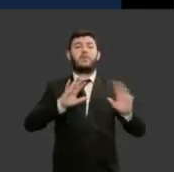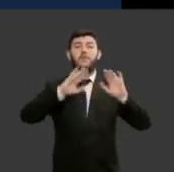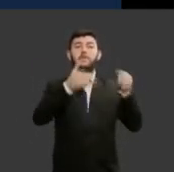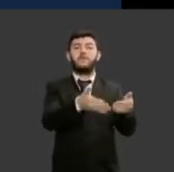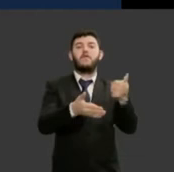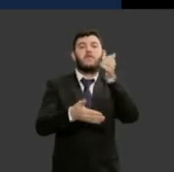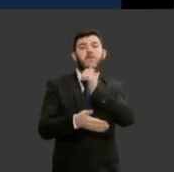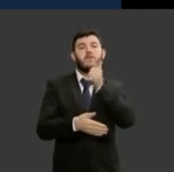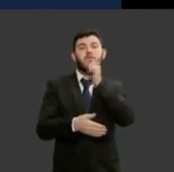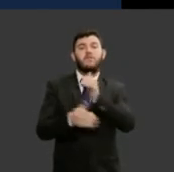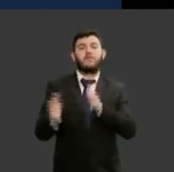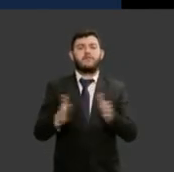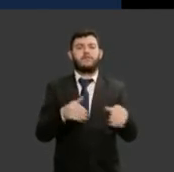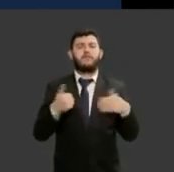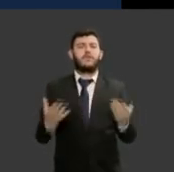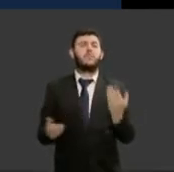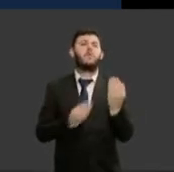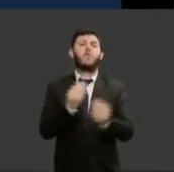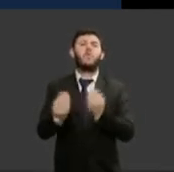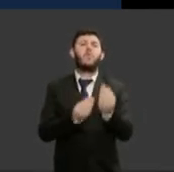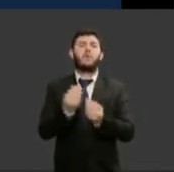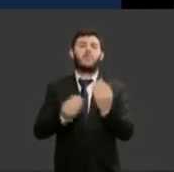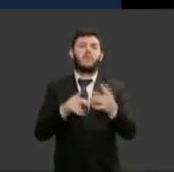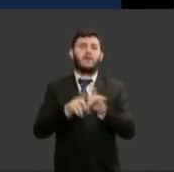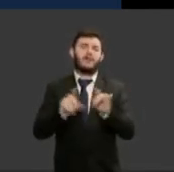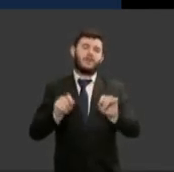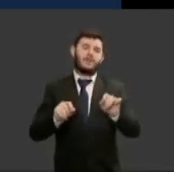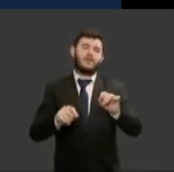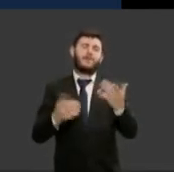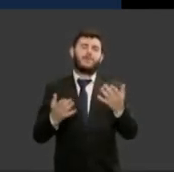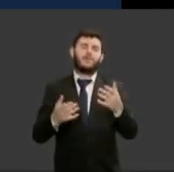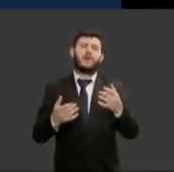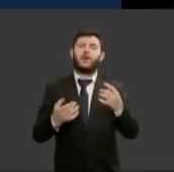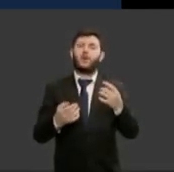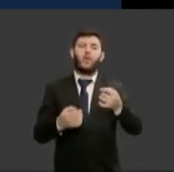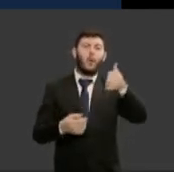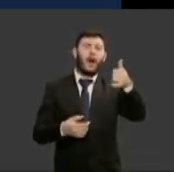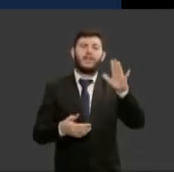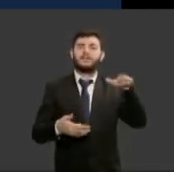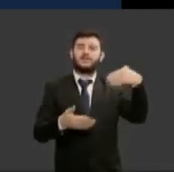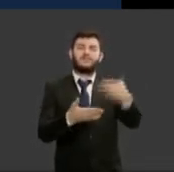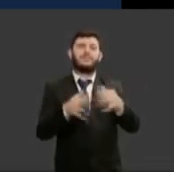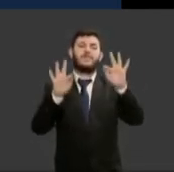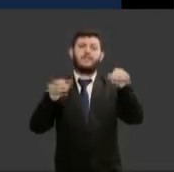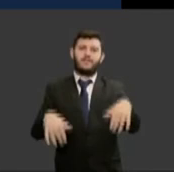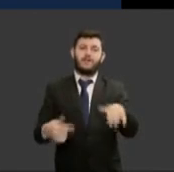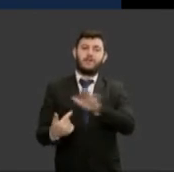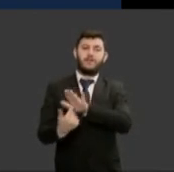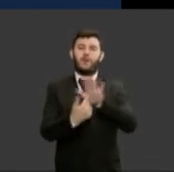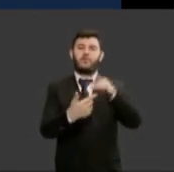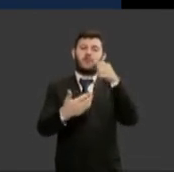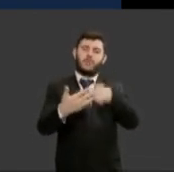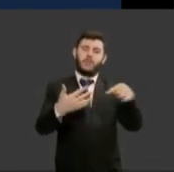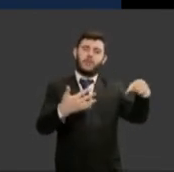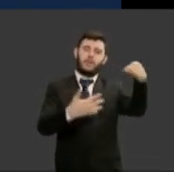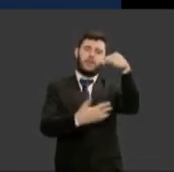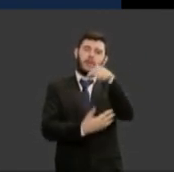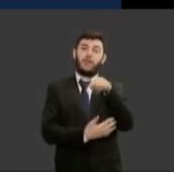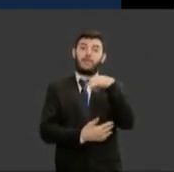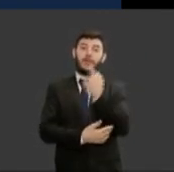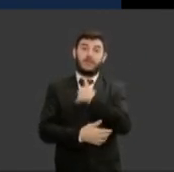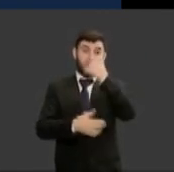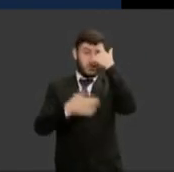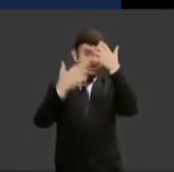como a gente pode modificar esse quadro já encaminhando para o final senhores alguns pontos para a gente refletir